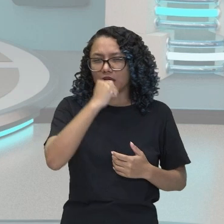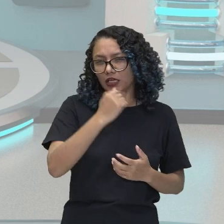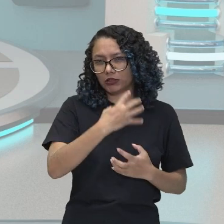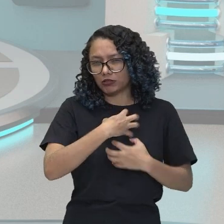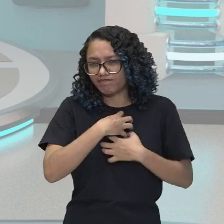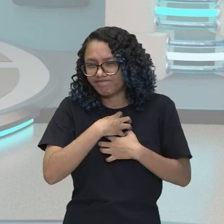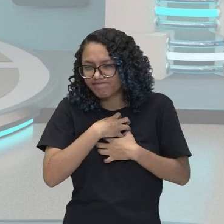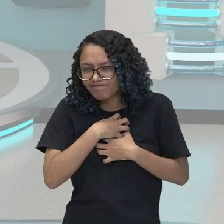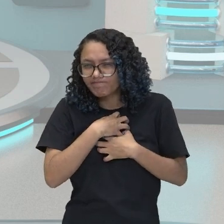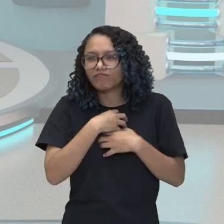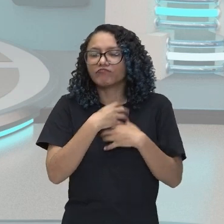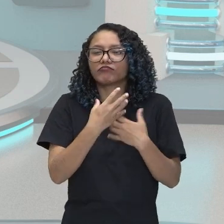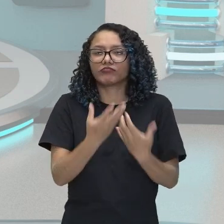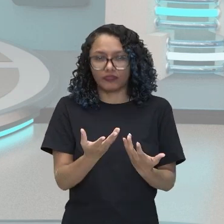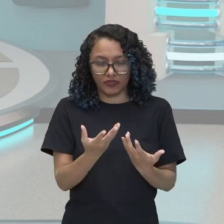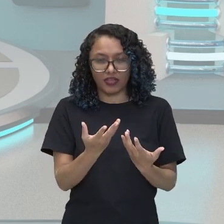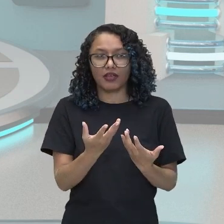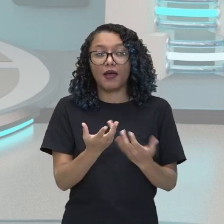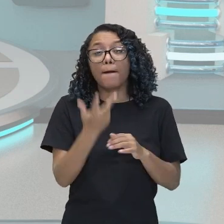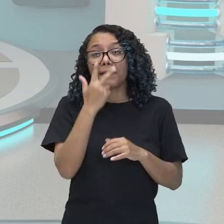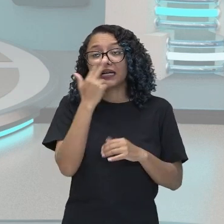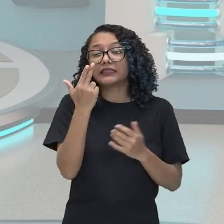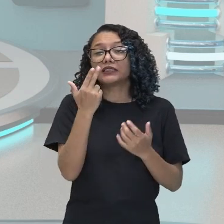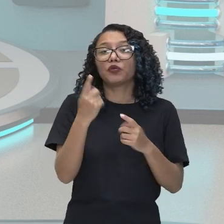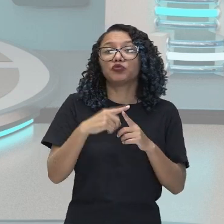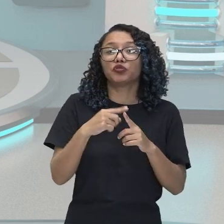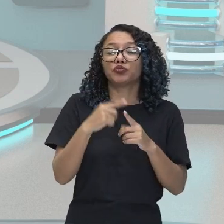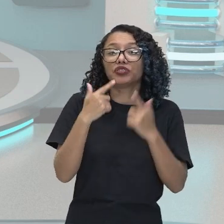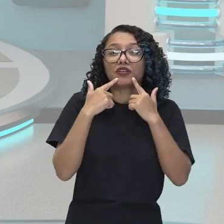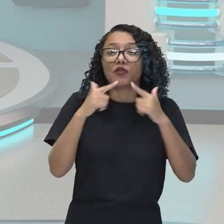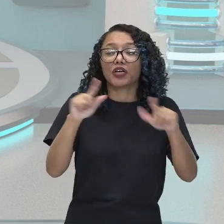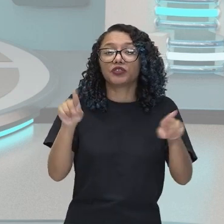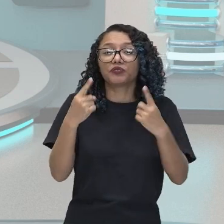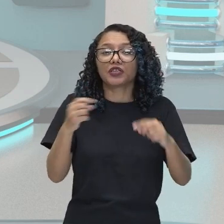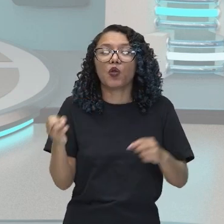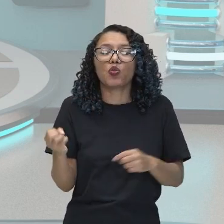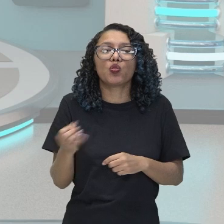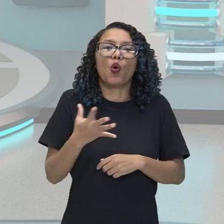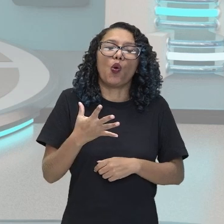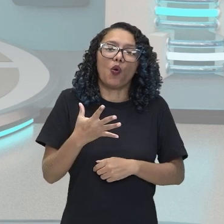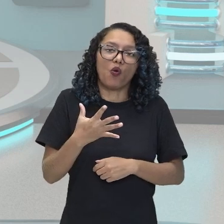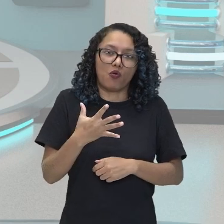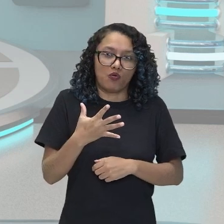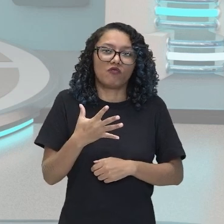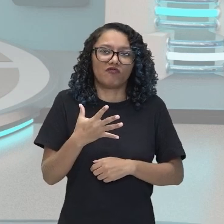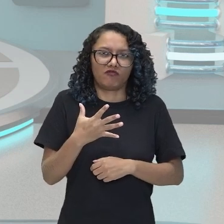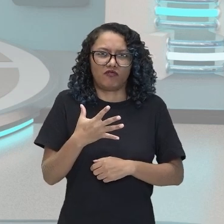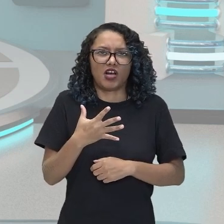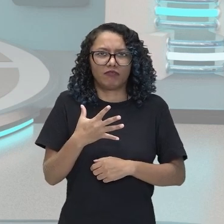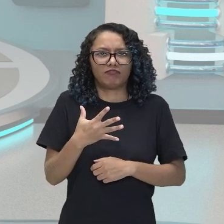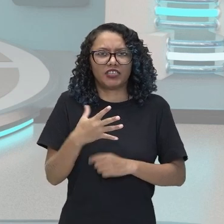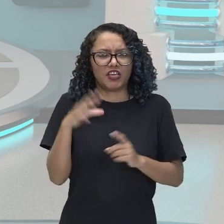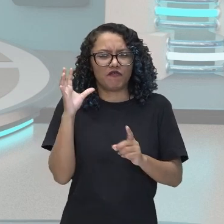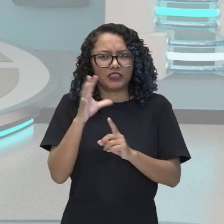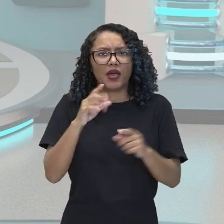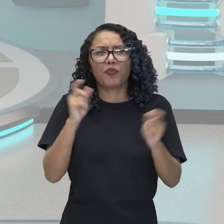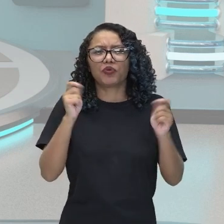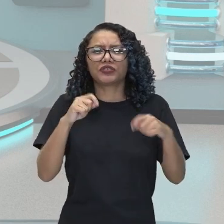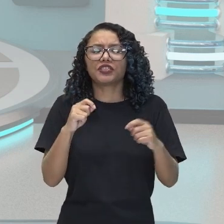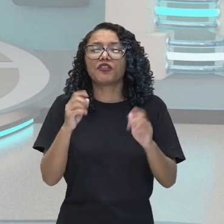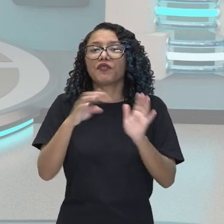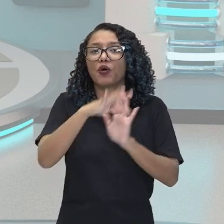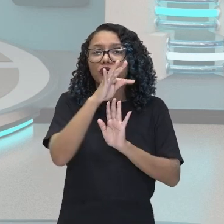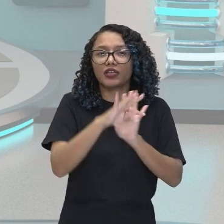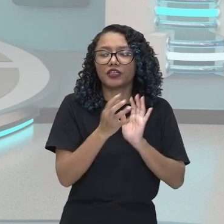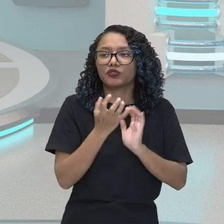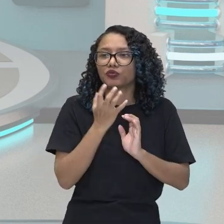uma nova linguagem musical, estáio recitativo, que permite declamar o texto